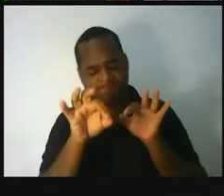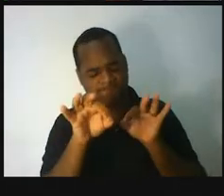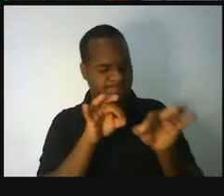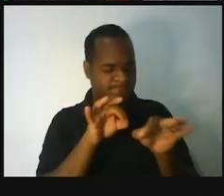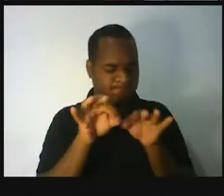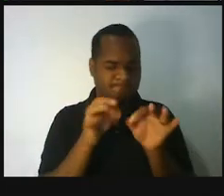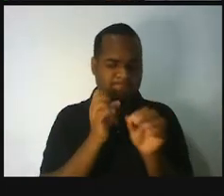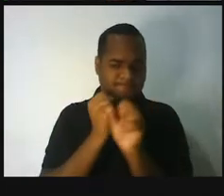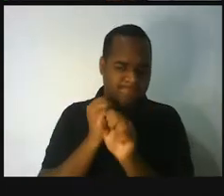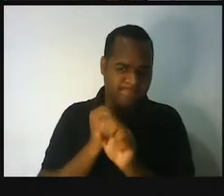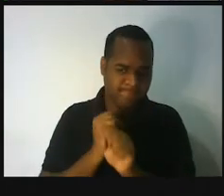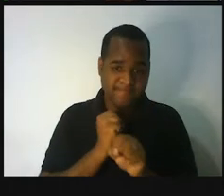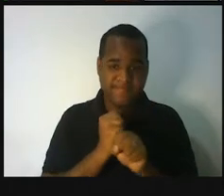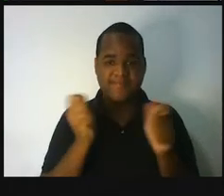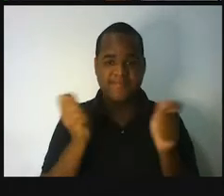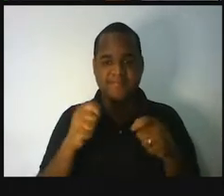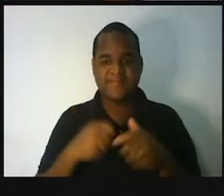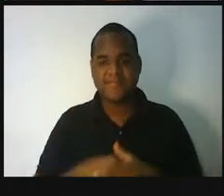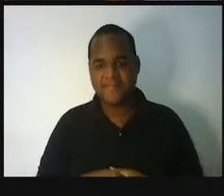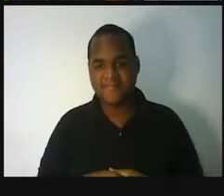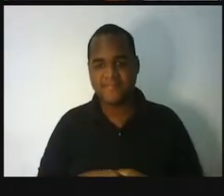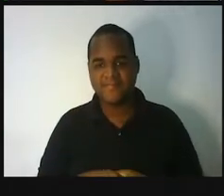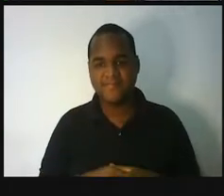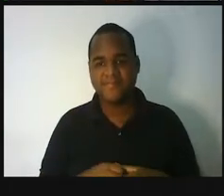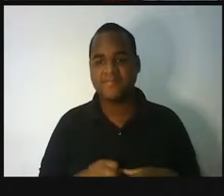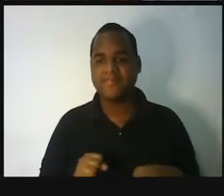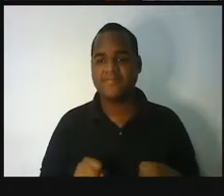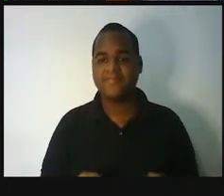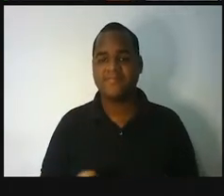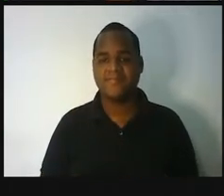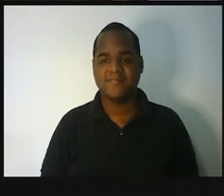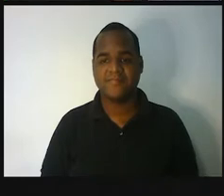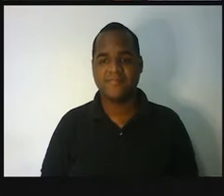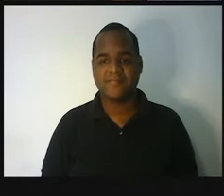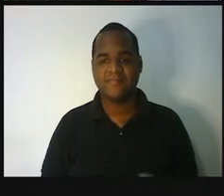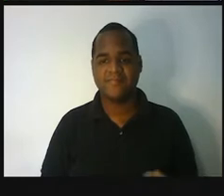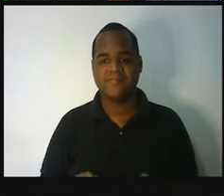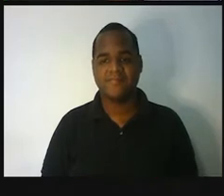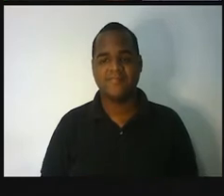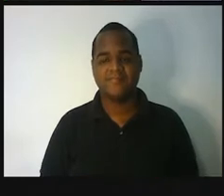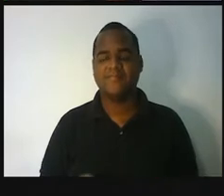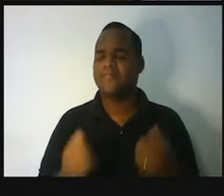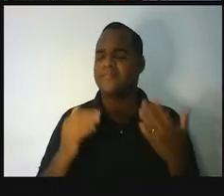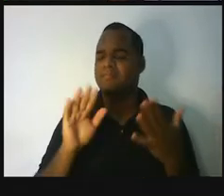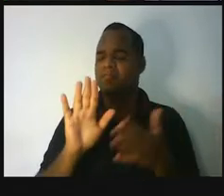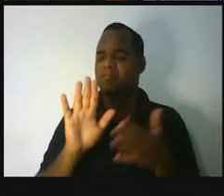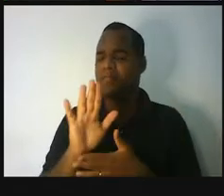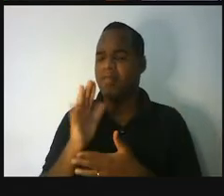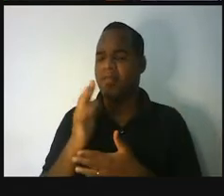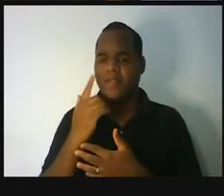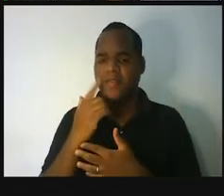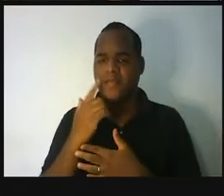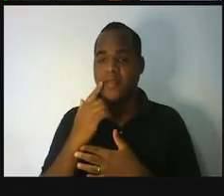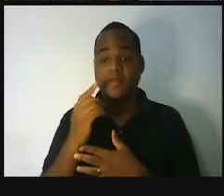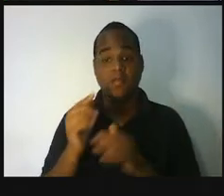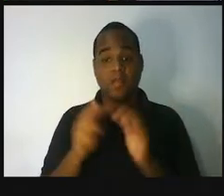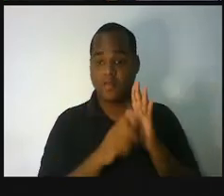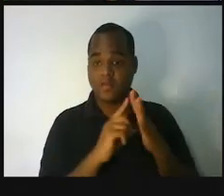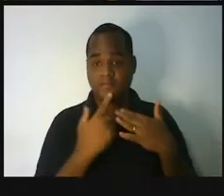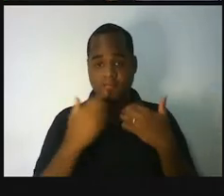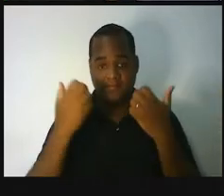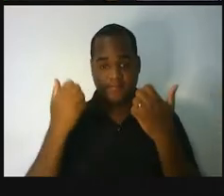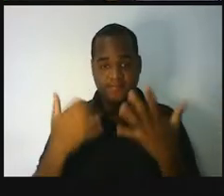cálculo, tá bom? Mas, mas, mas, mas, antes de a gente chegar lá, eu